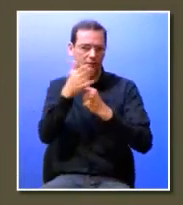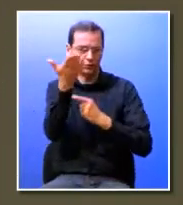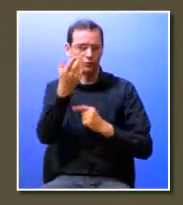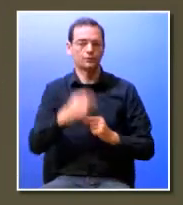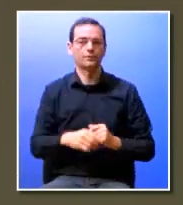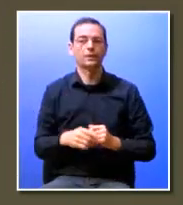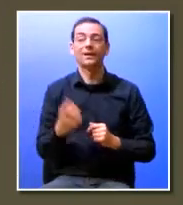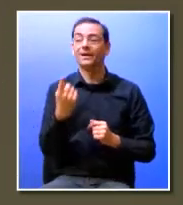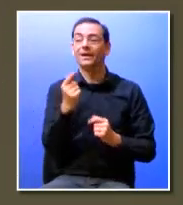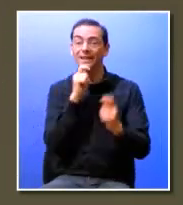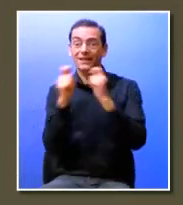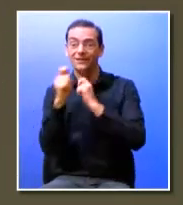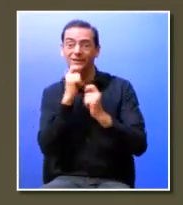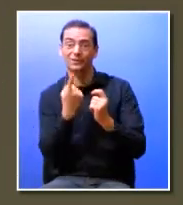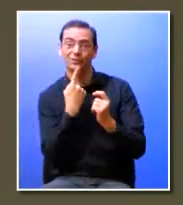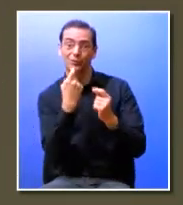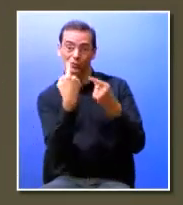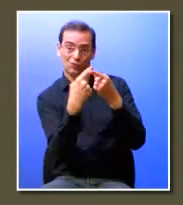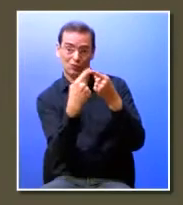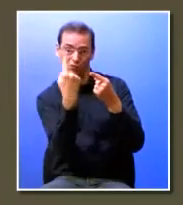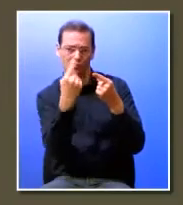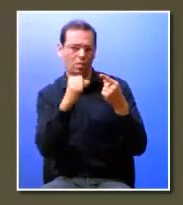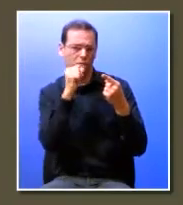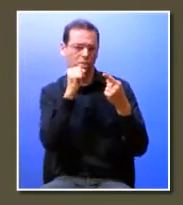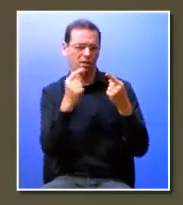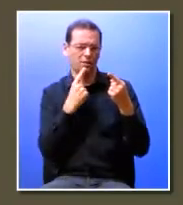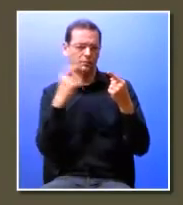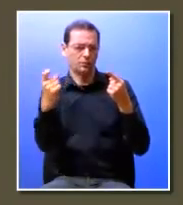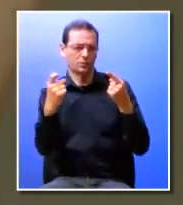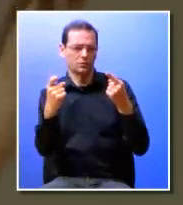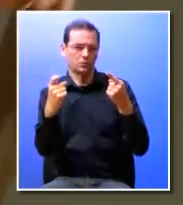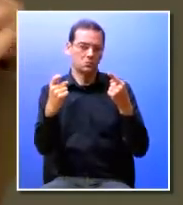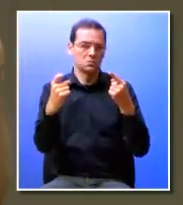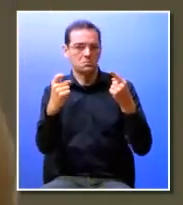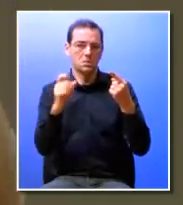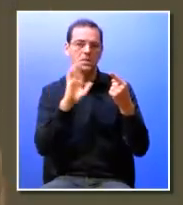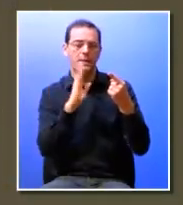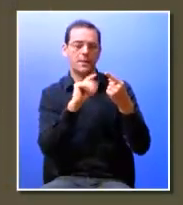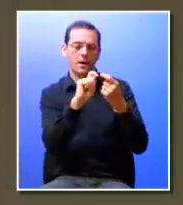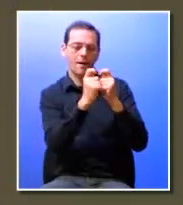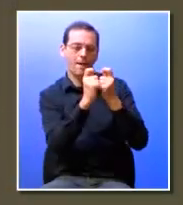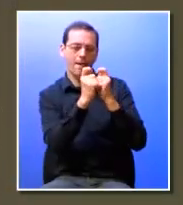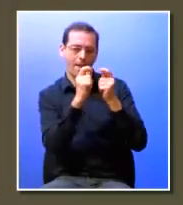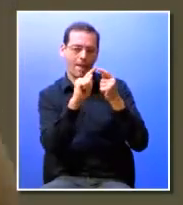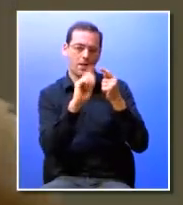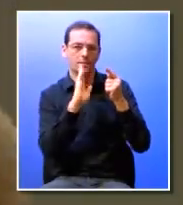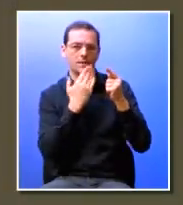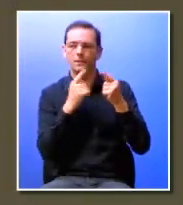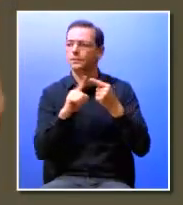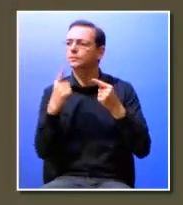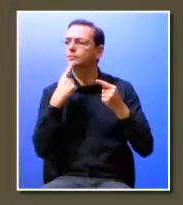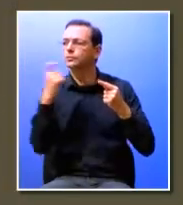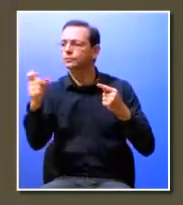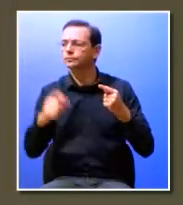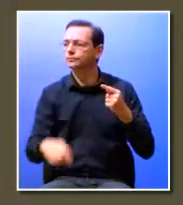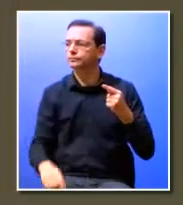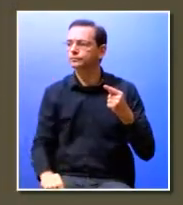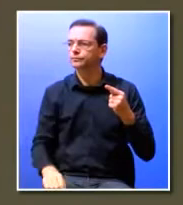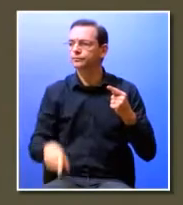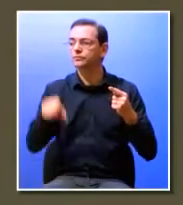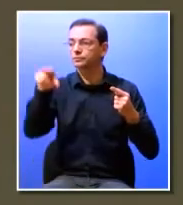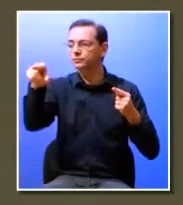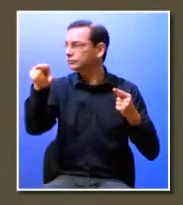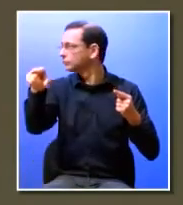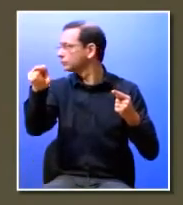das perguntas que eu faço quase sempre pode ter várias variantes conta-me um erro que